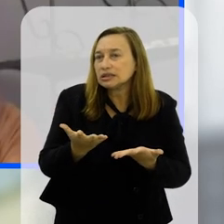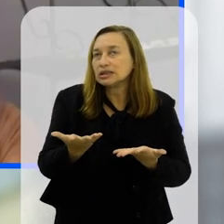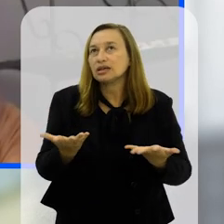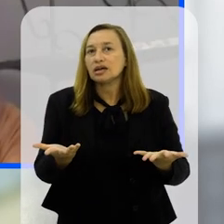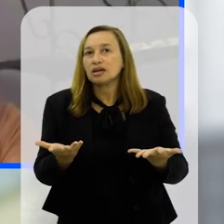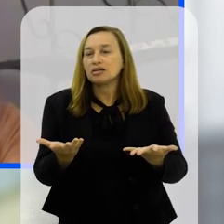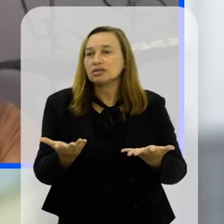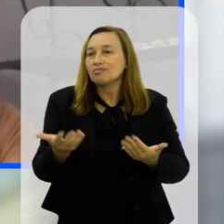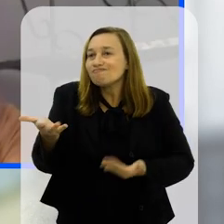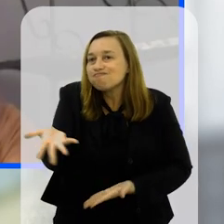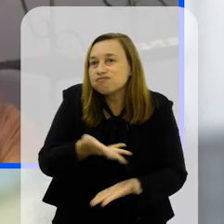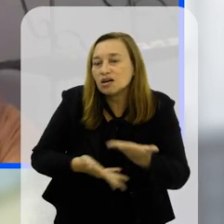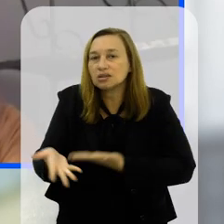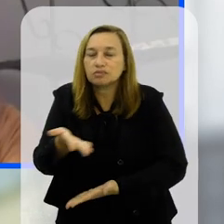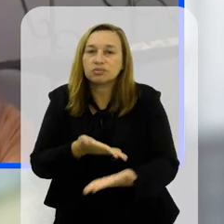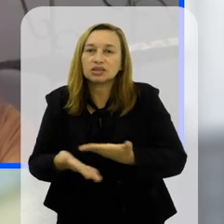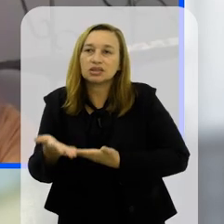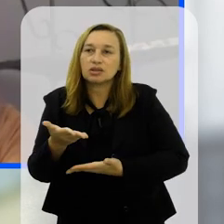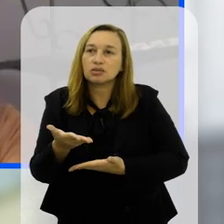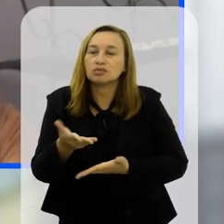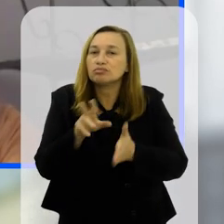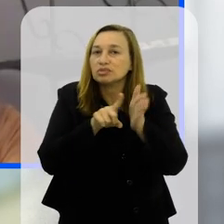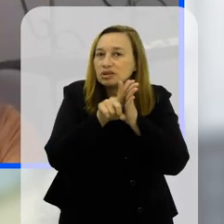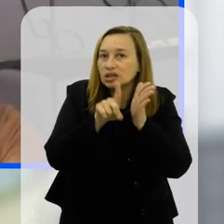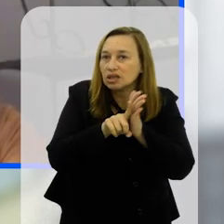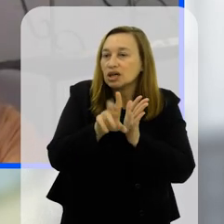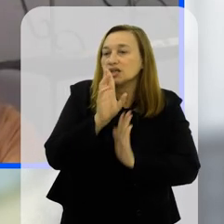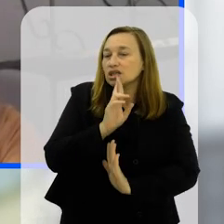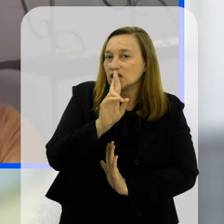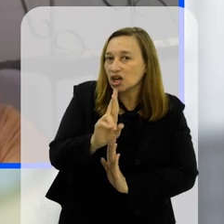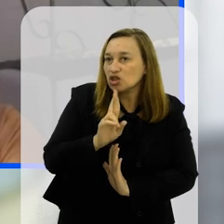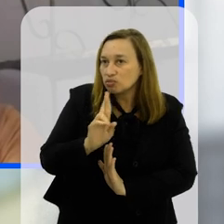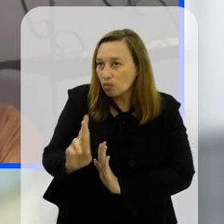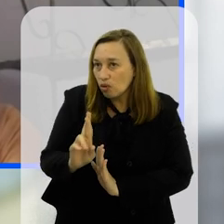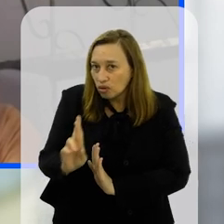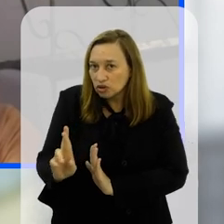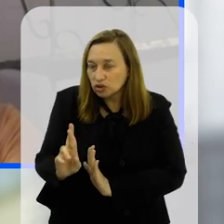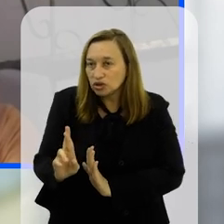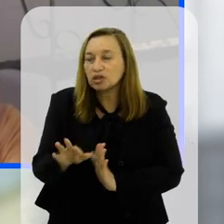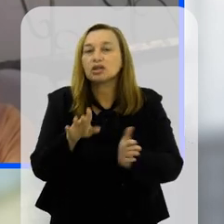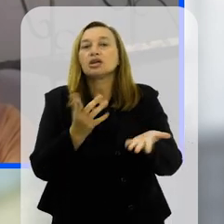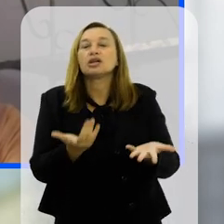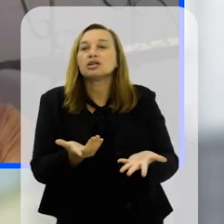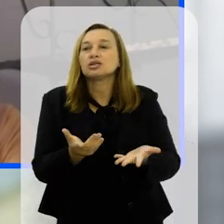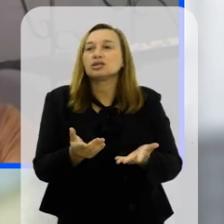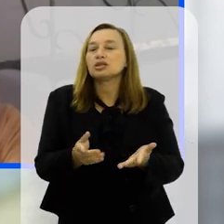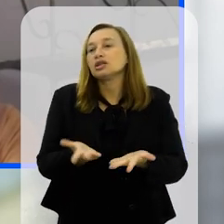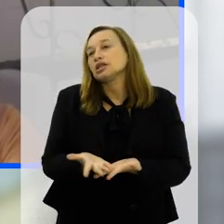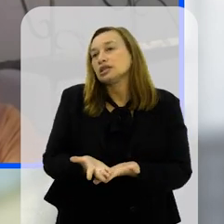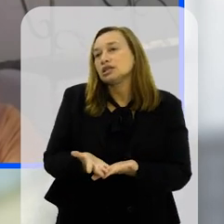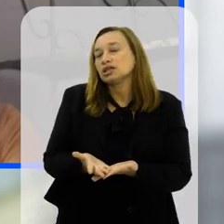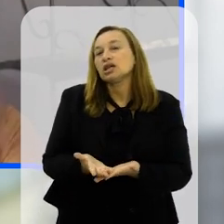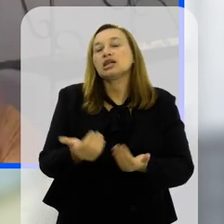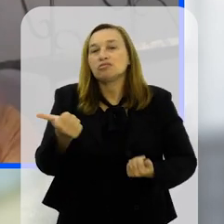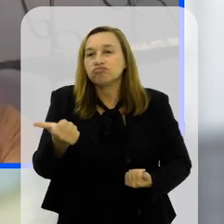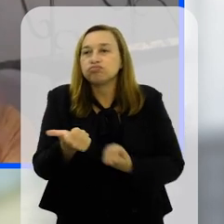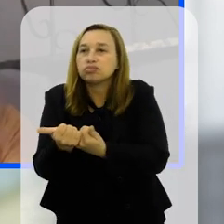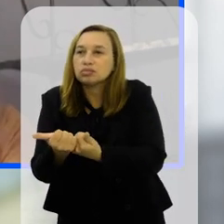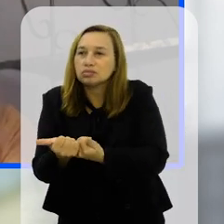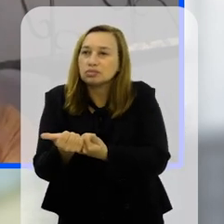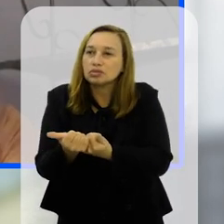expressiva participação, nós tivemos uma participação bem expressiva nessa consulta pública e as